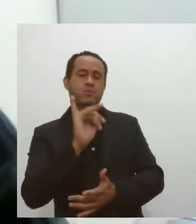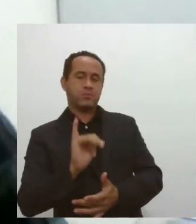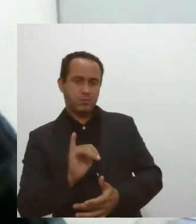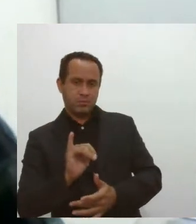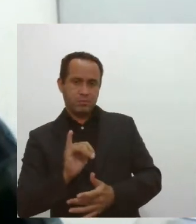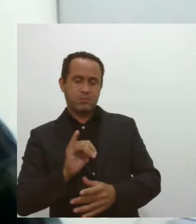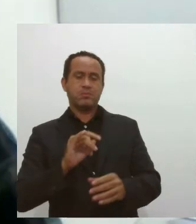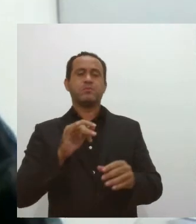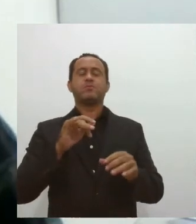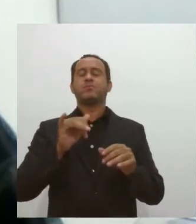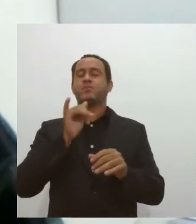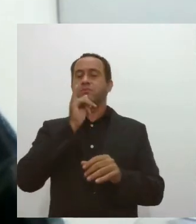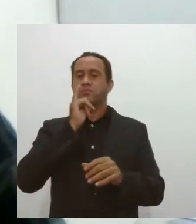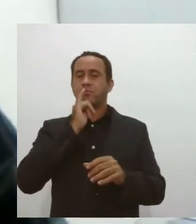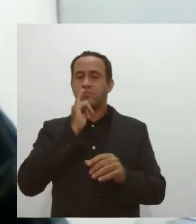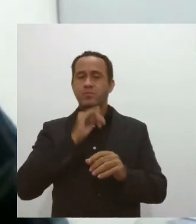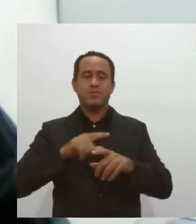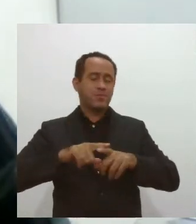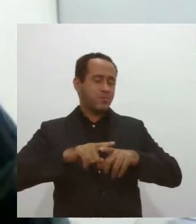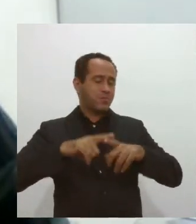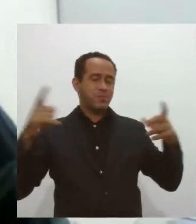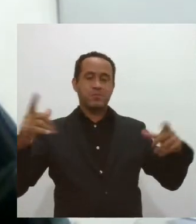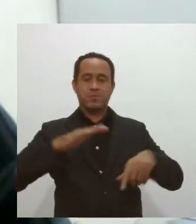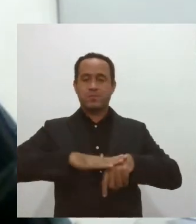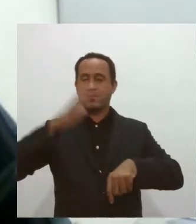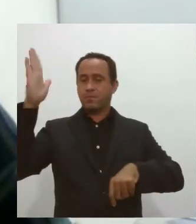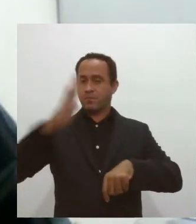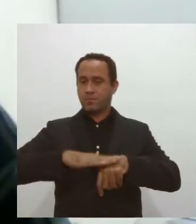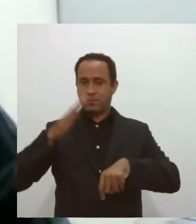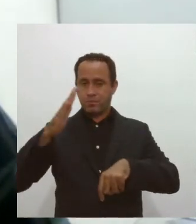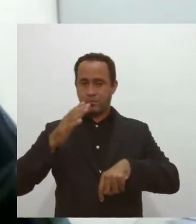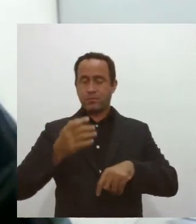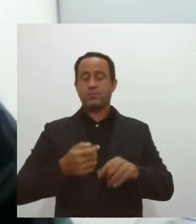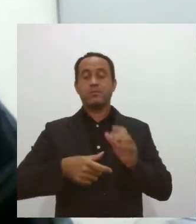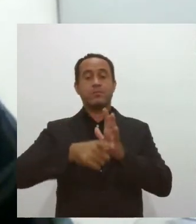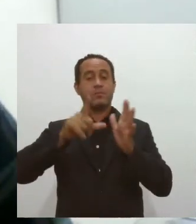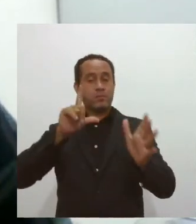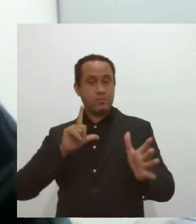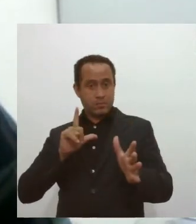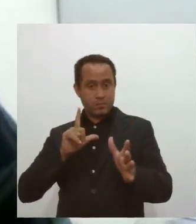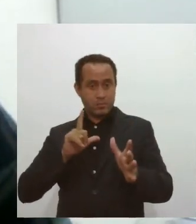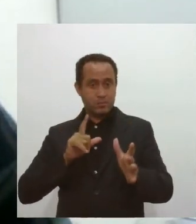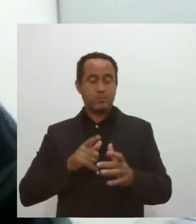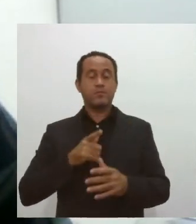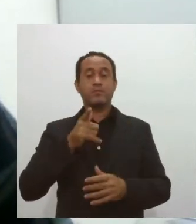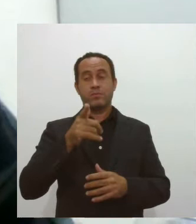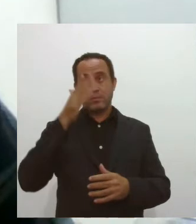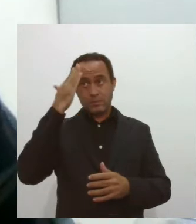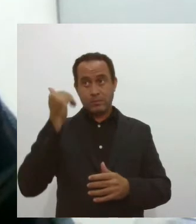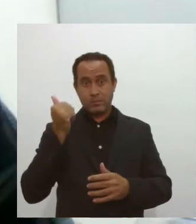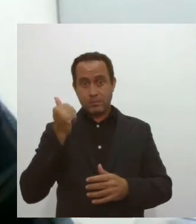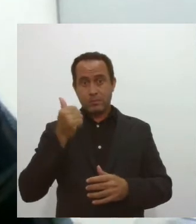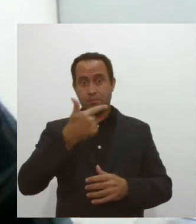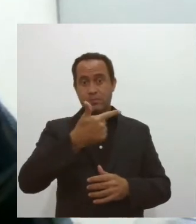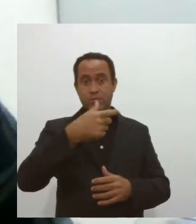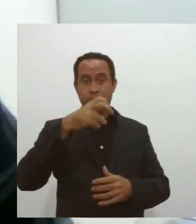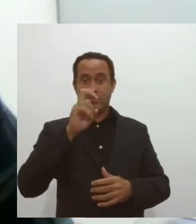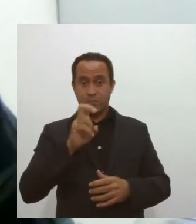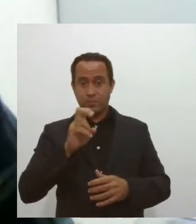EPIs, em uma quantidade muito maior que a gente comprava antes. Para você ter ideia, a gente só fazia 25